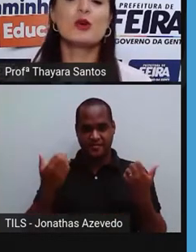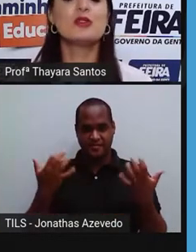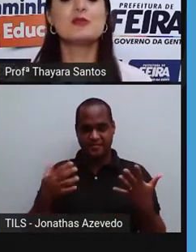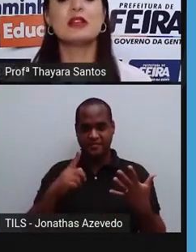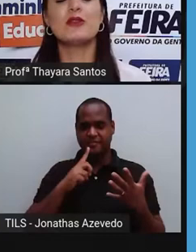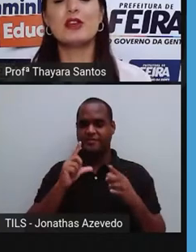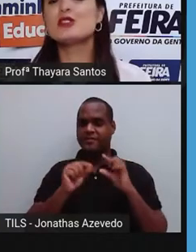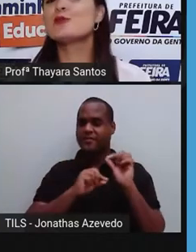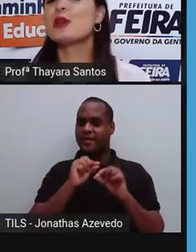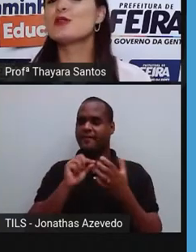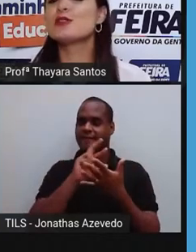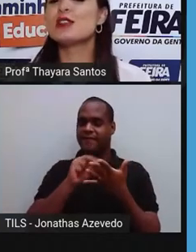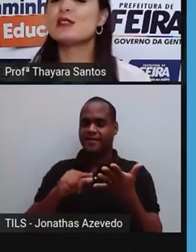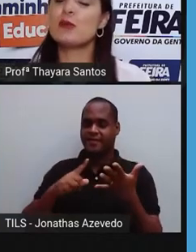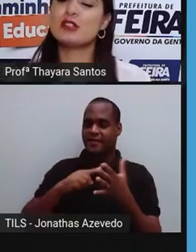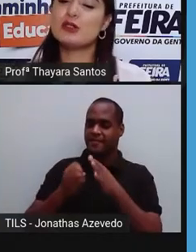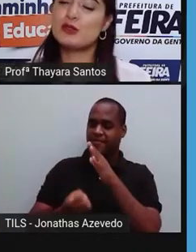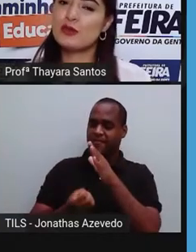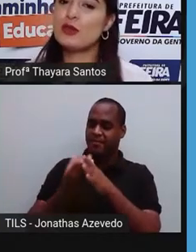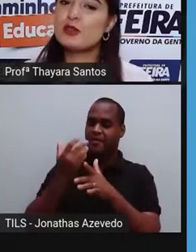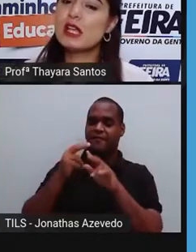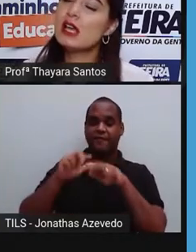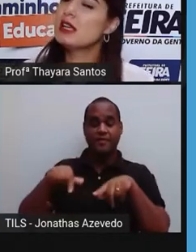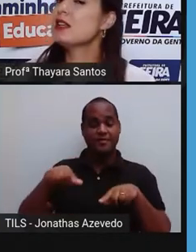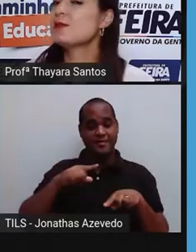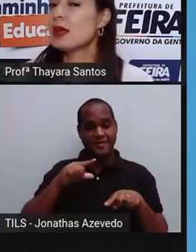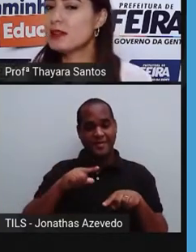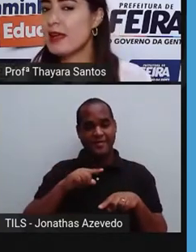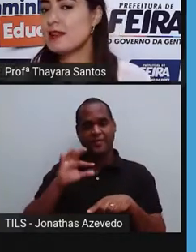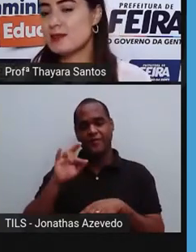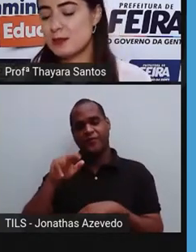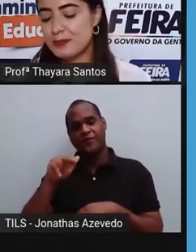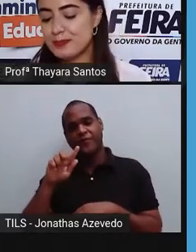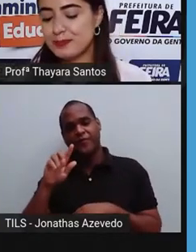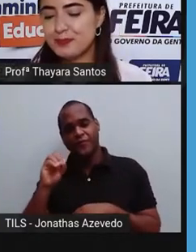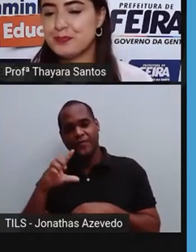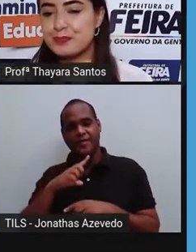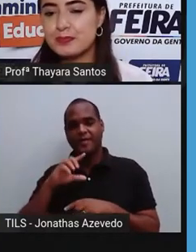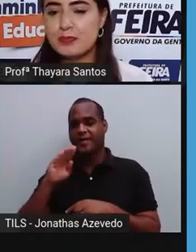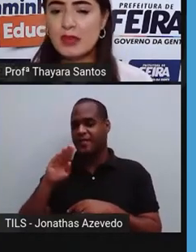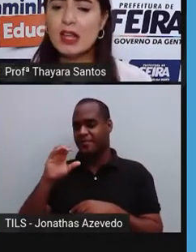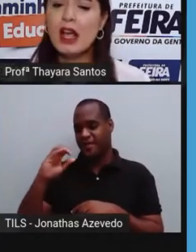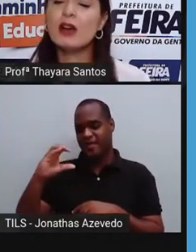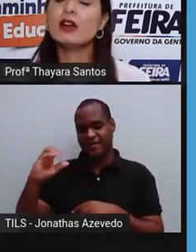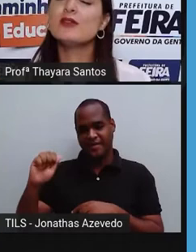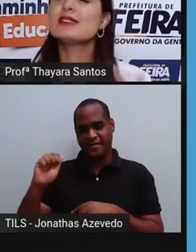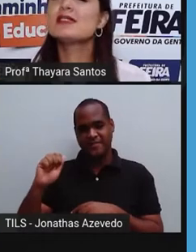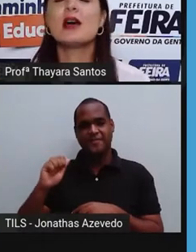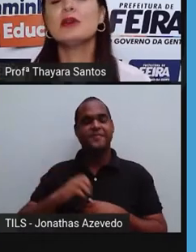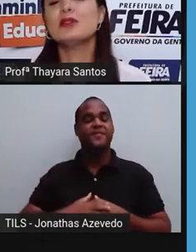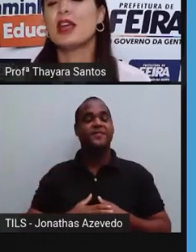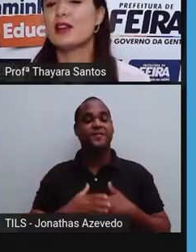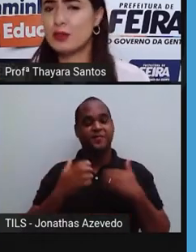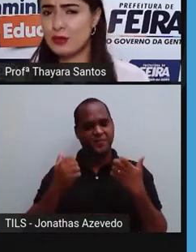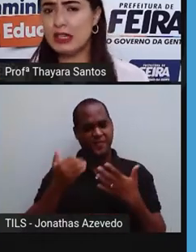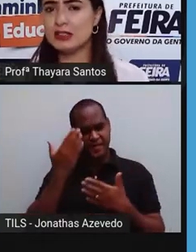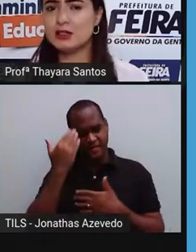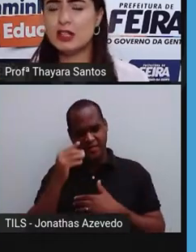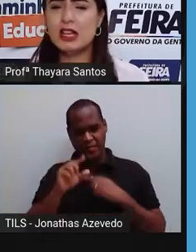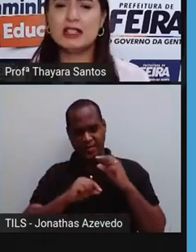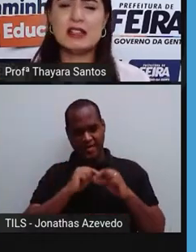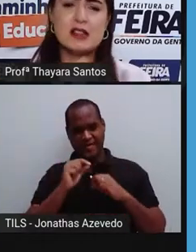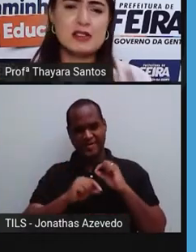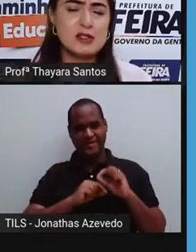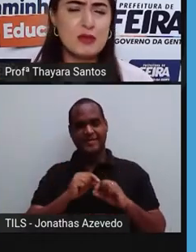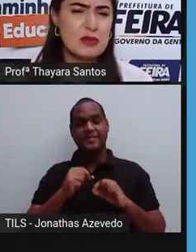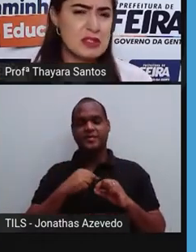hoje é sobre os benefícios produzidos a partir dos fungos e das bactérias. Agora vocês sabem do que é que eu estou falando?